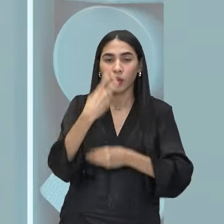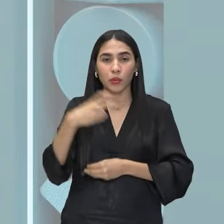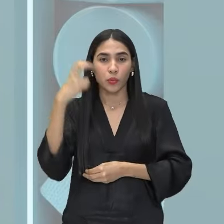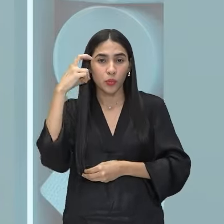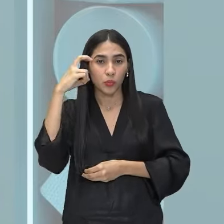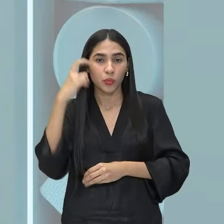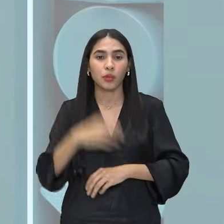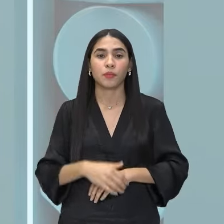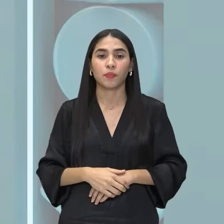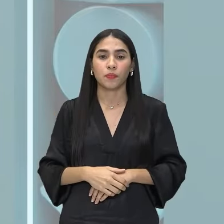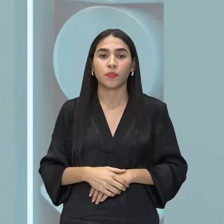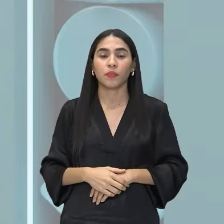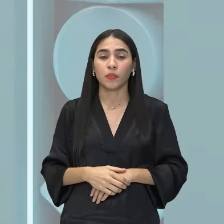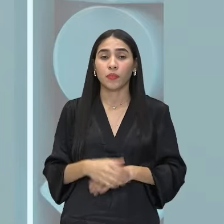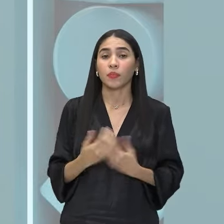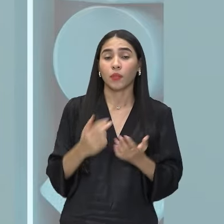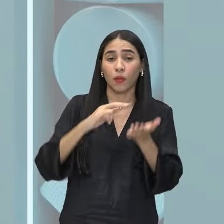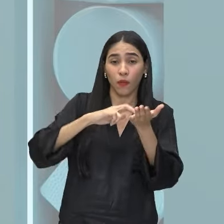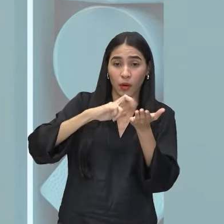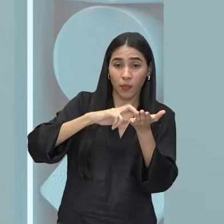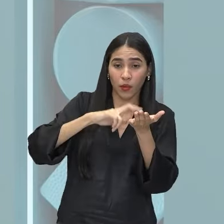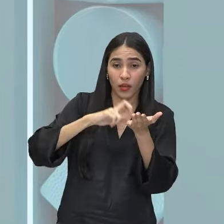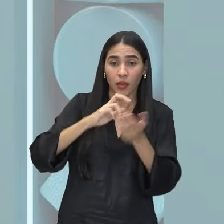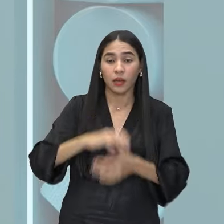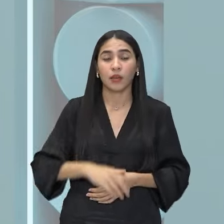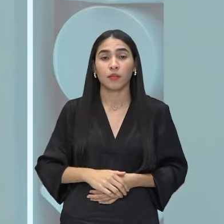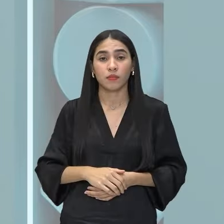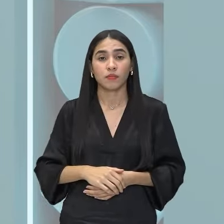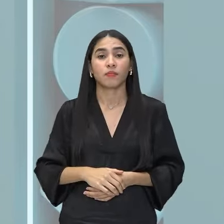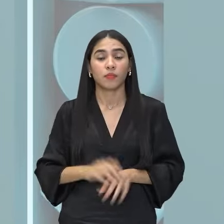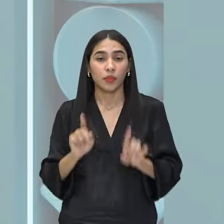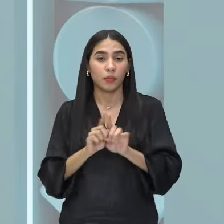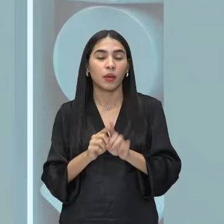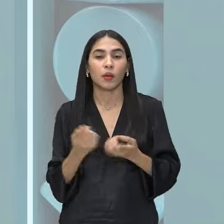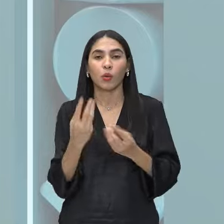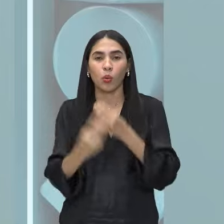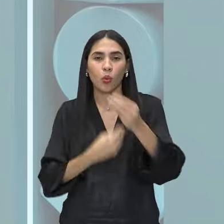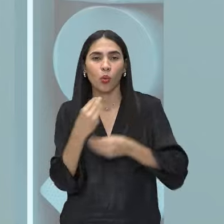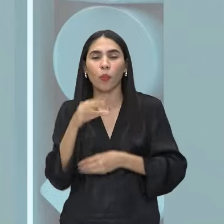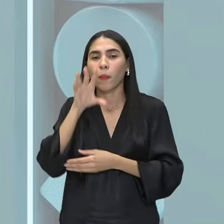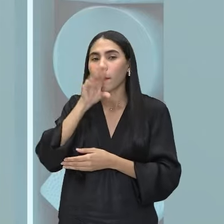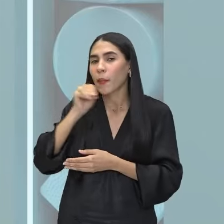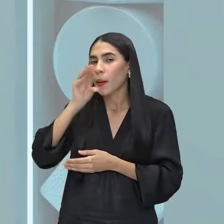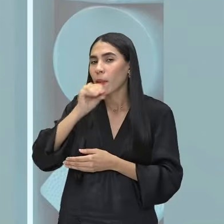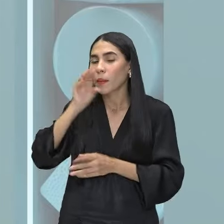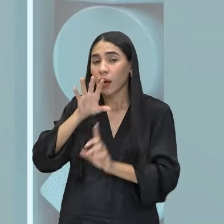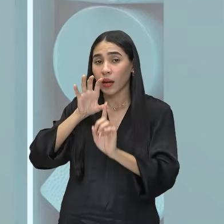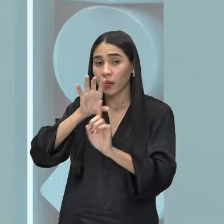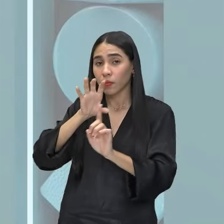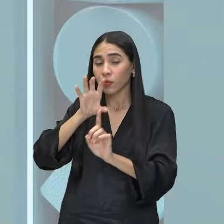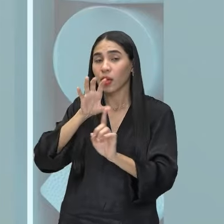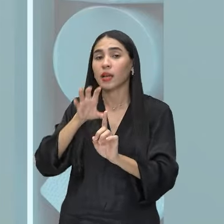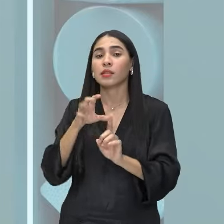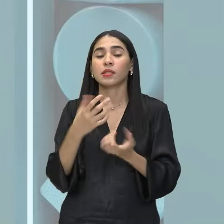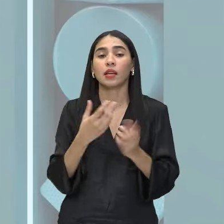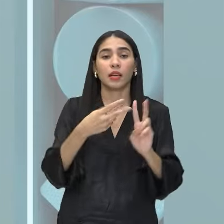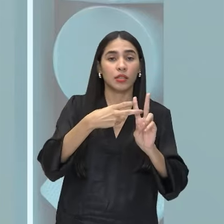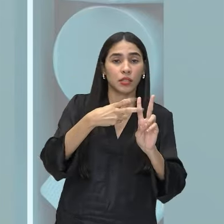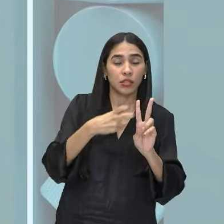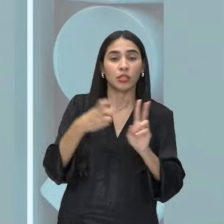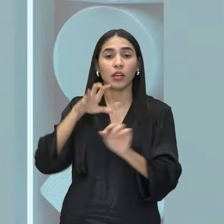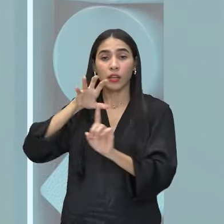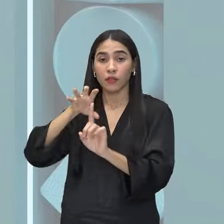vocabulário, da forma de falar, de influências indígenas, de influências